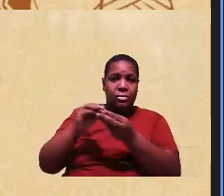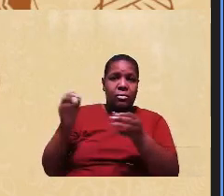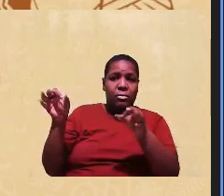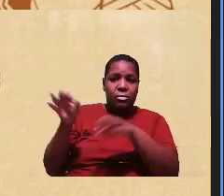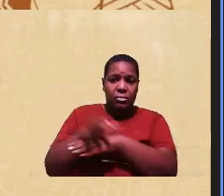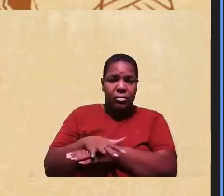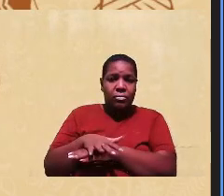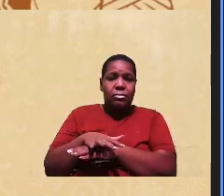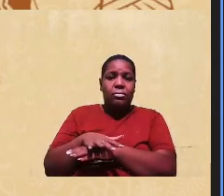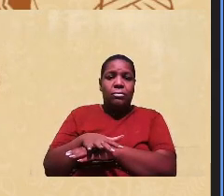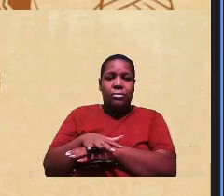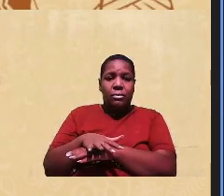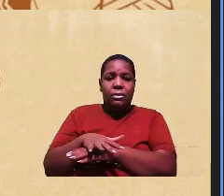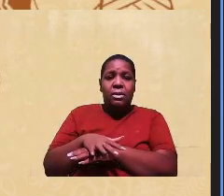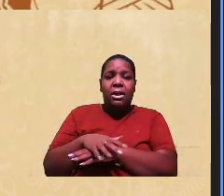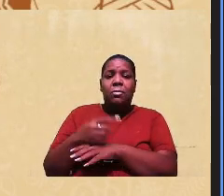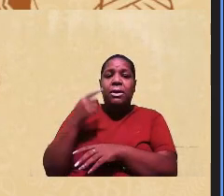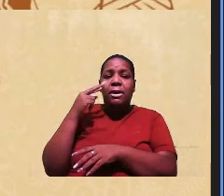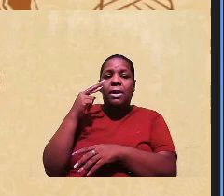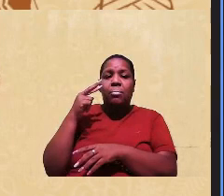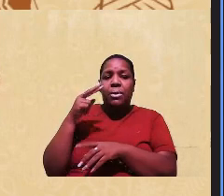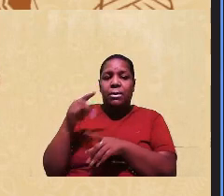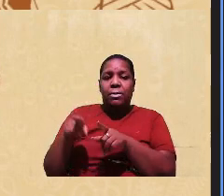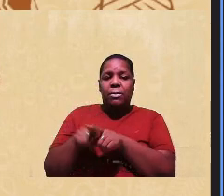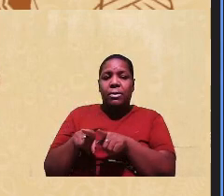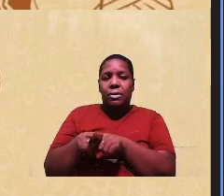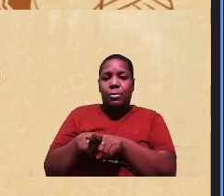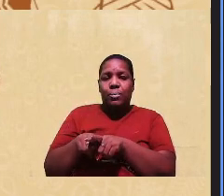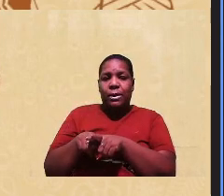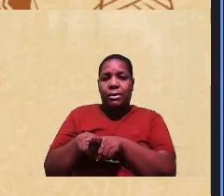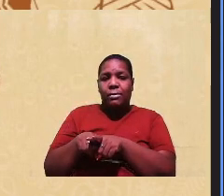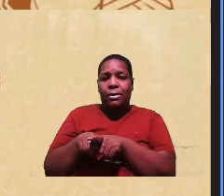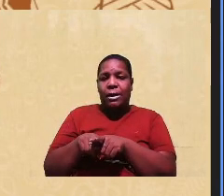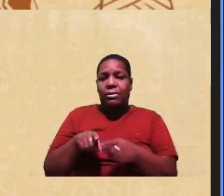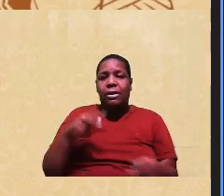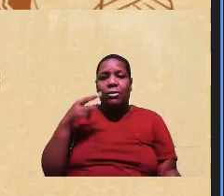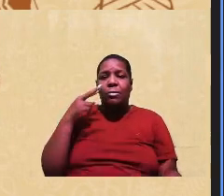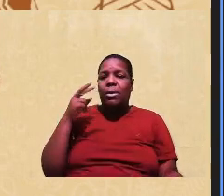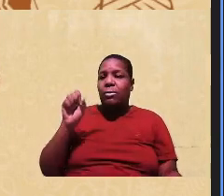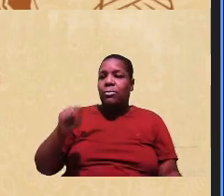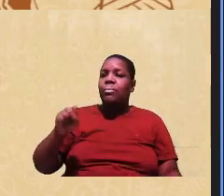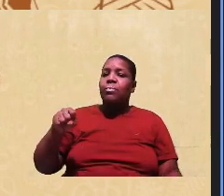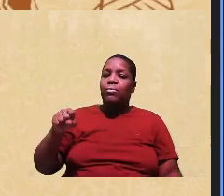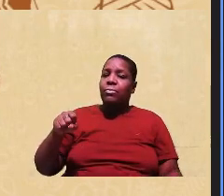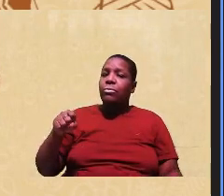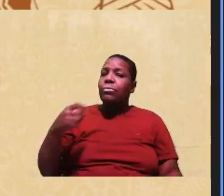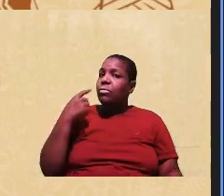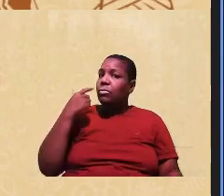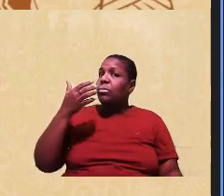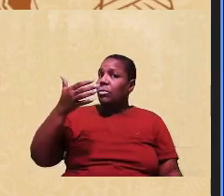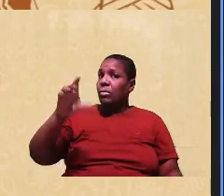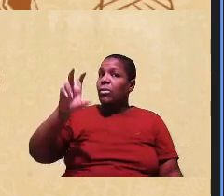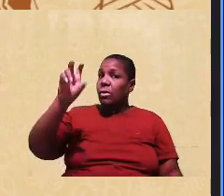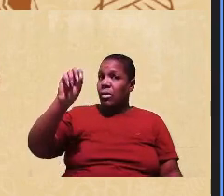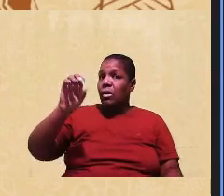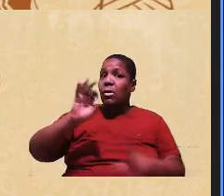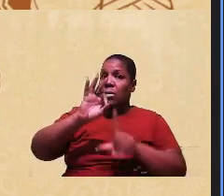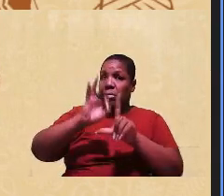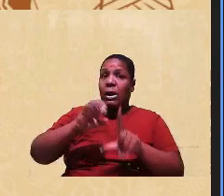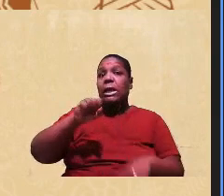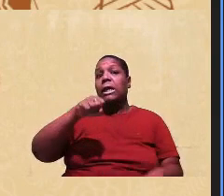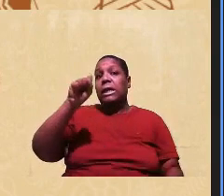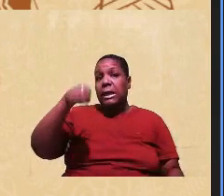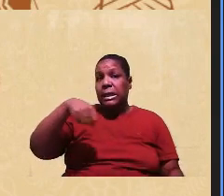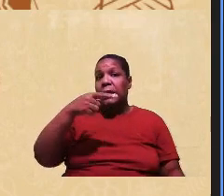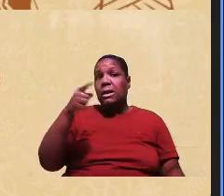esse ingênuo que tem uma questão de identidade, as bancas de heterodentificação são tranquilas, 90% dos casos é sim ou é não, eu tenho